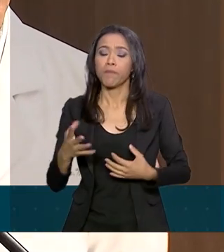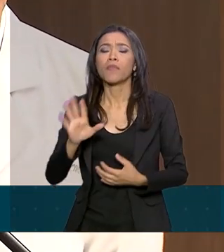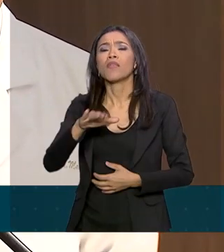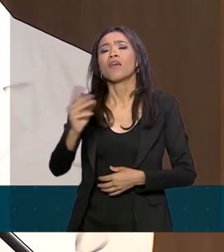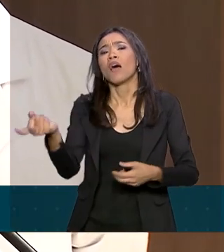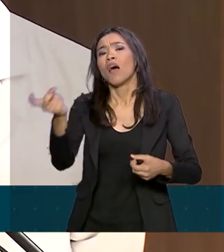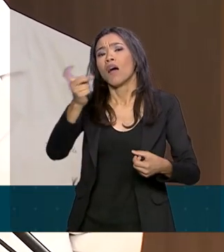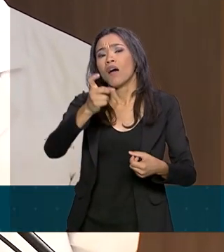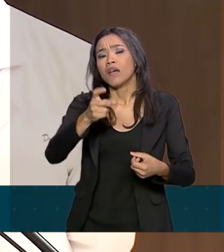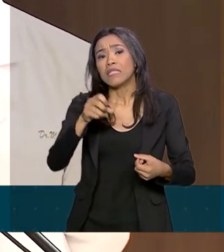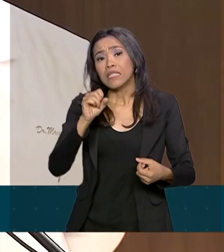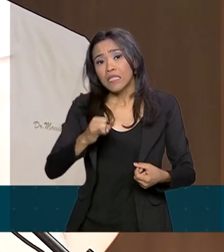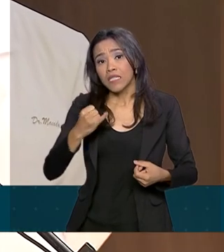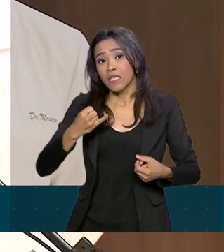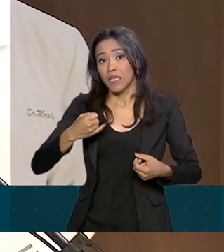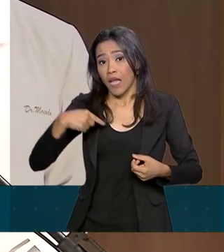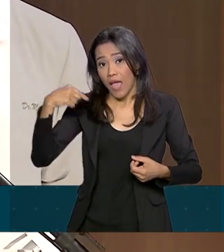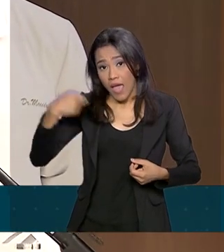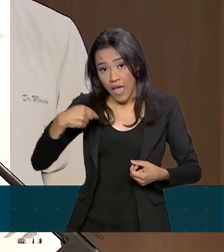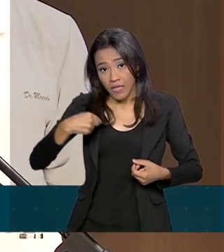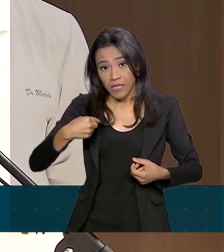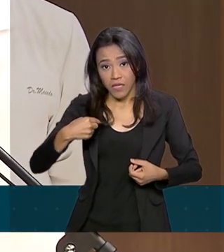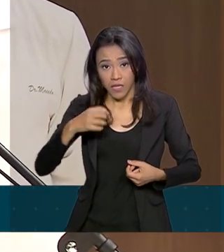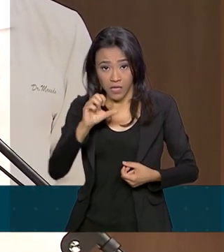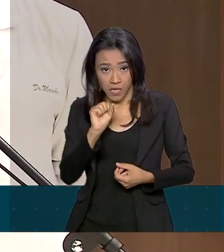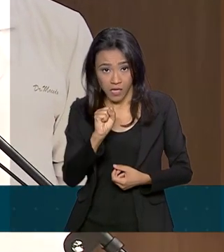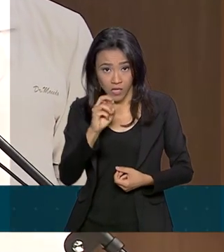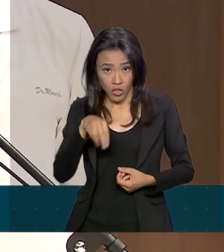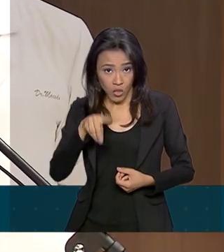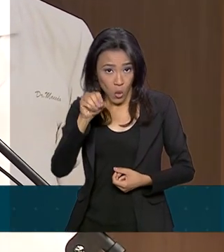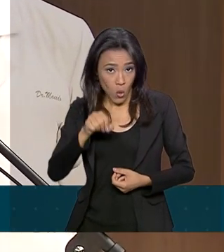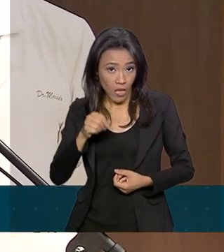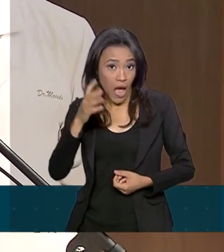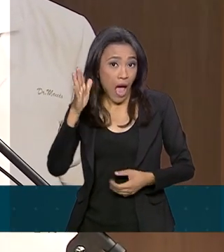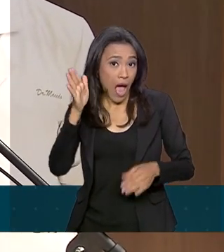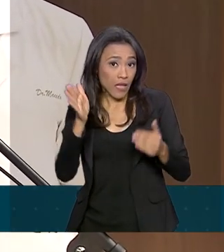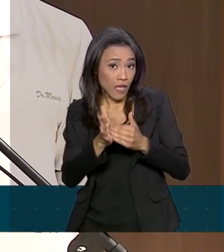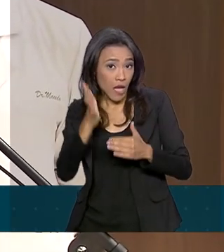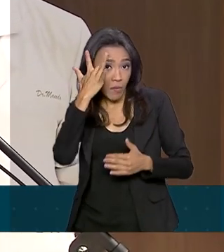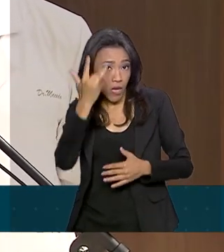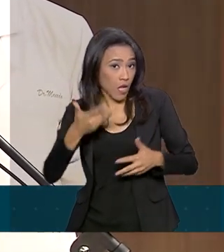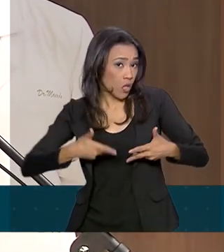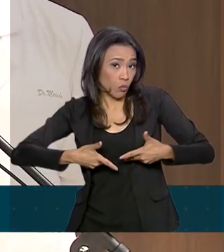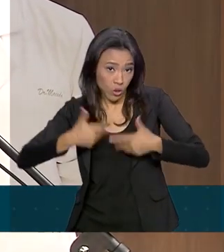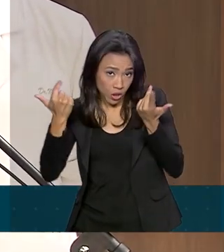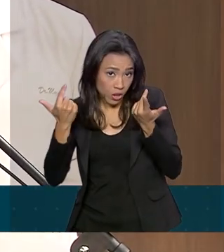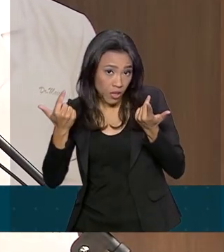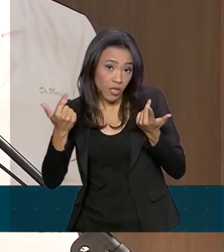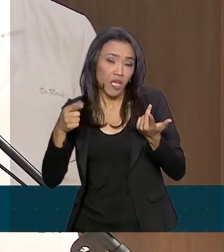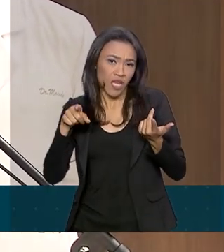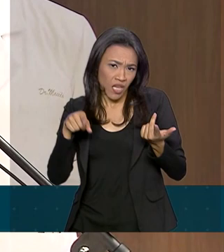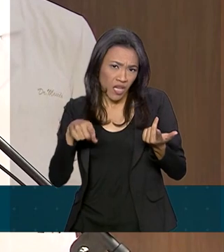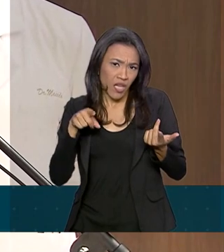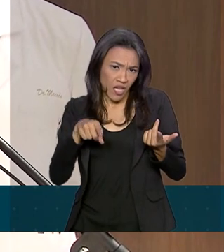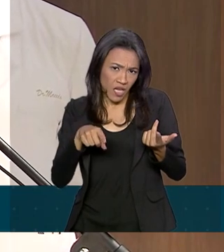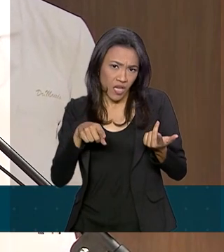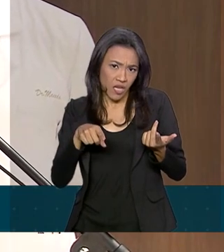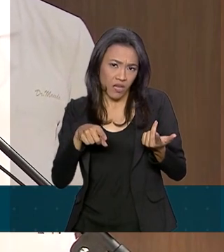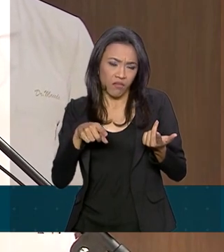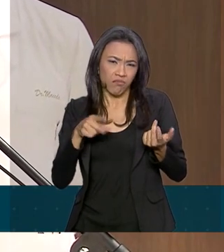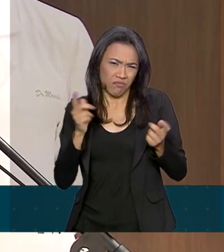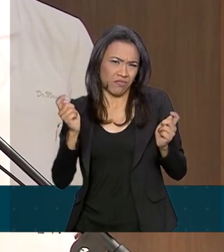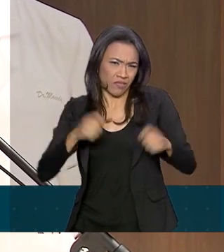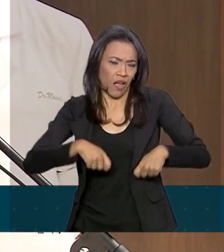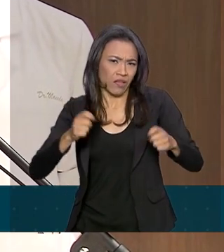si. Caso essa sonda não seja retirada até amanhã, o presidente estará em condições, já que até o senhor mesmo disse